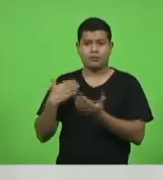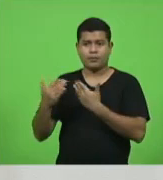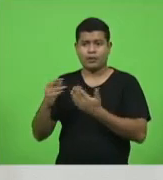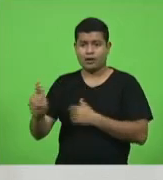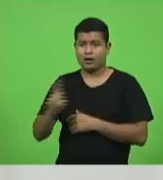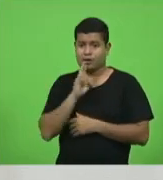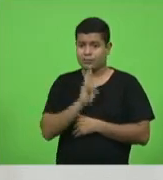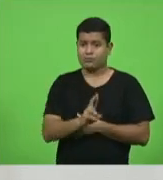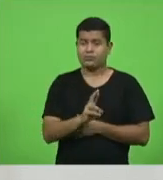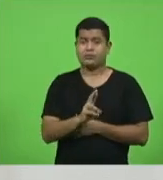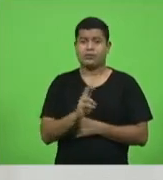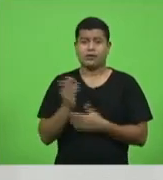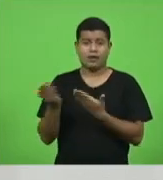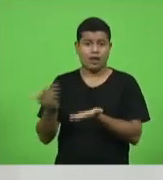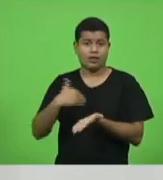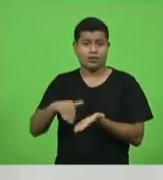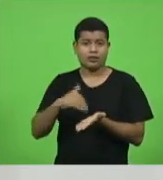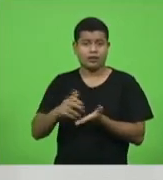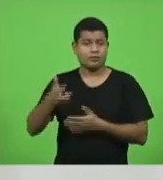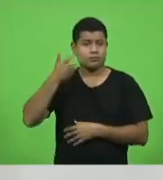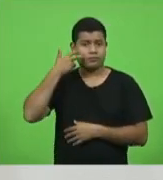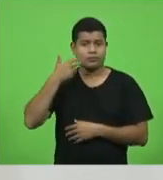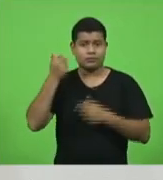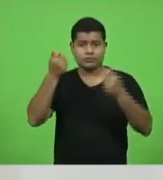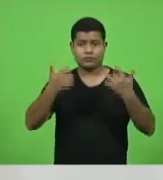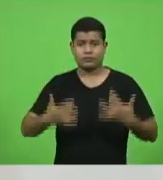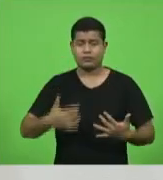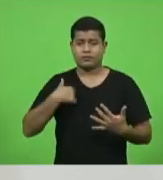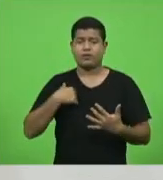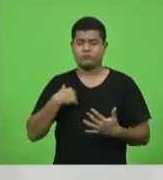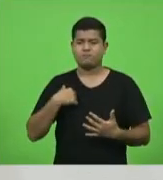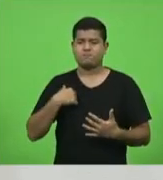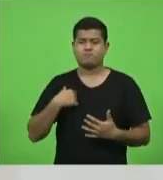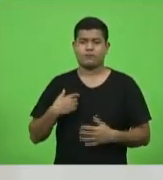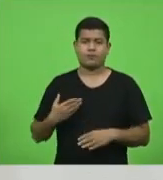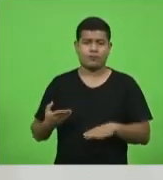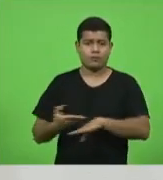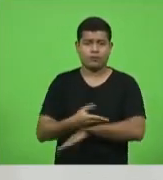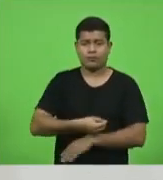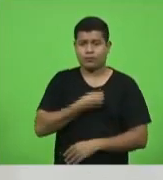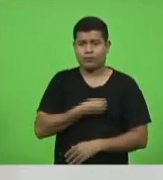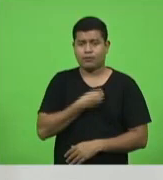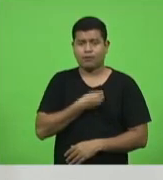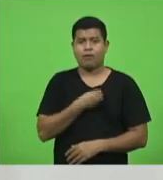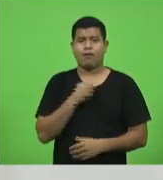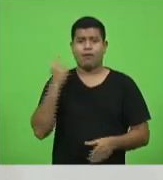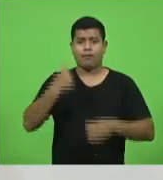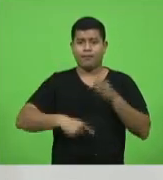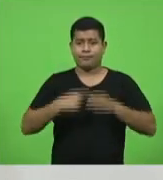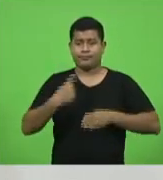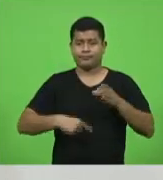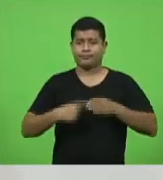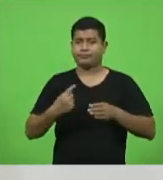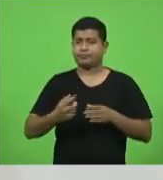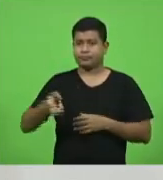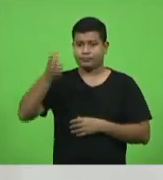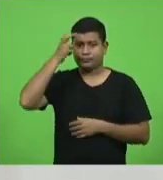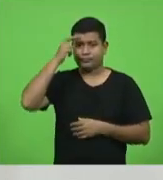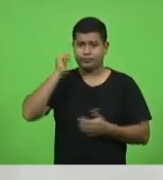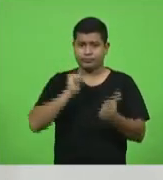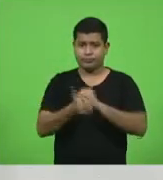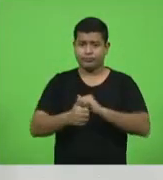secretário Vampiro comprometeu-se em comparecer à Comissão de Educação, Cultura e Desporto para apresentar